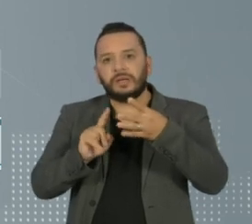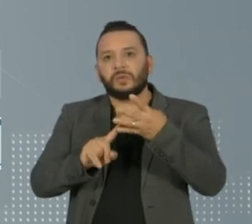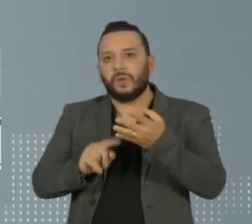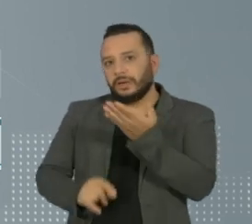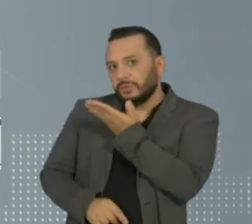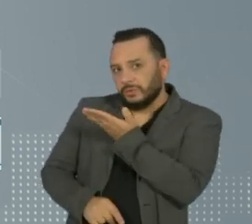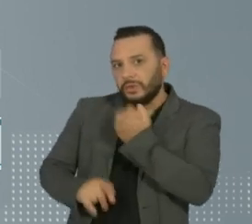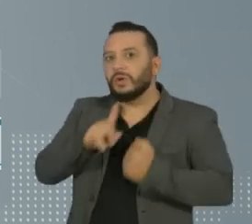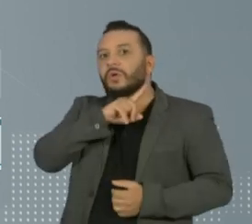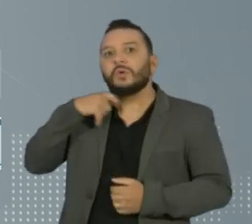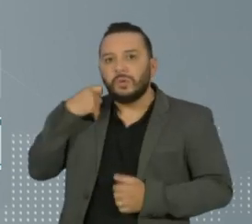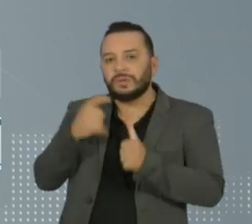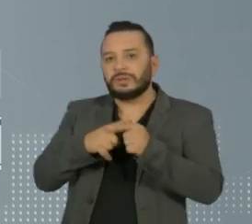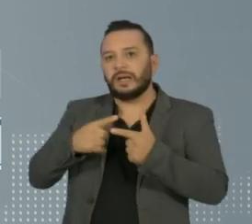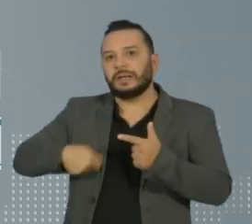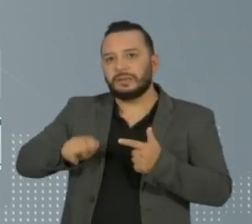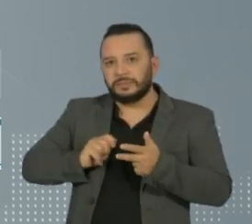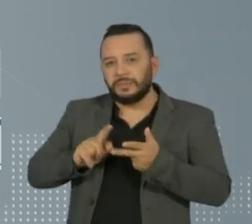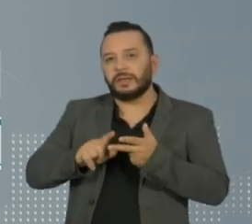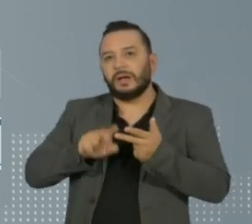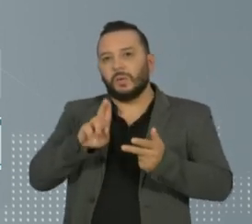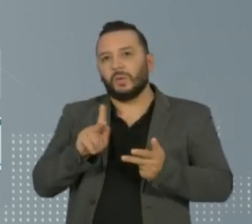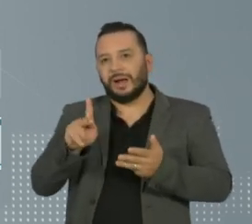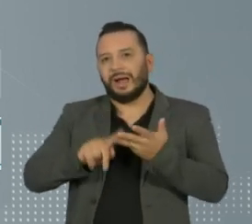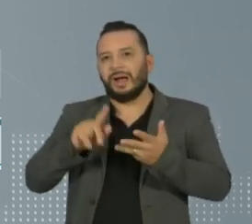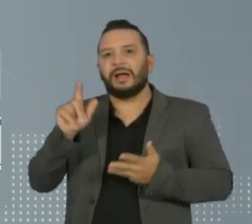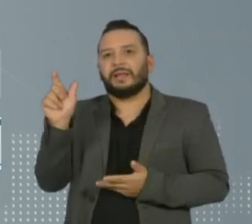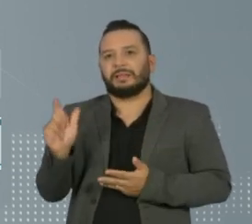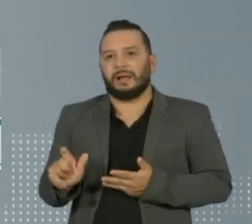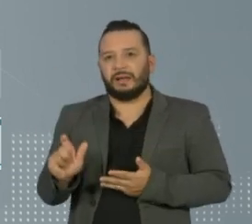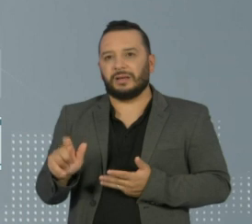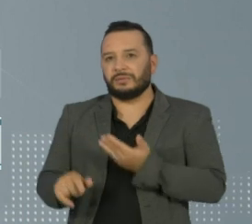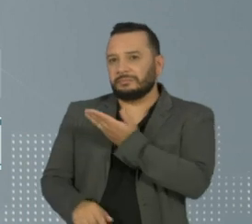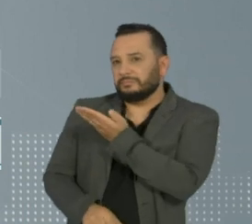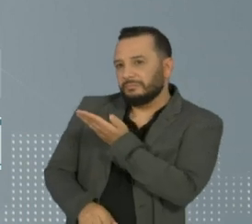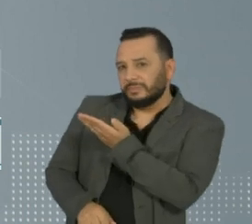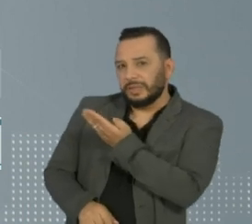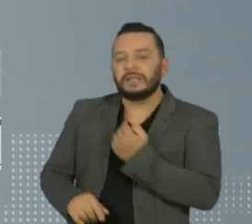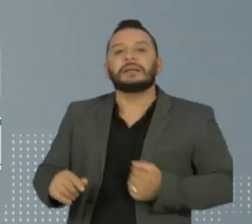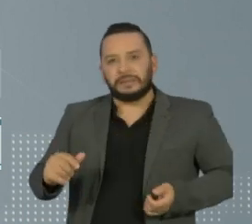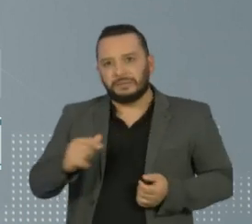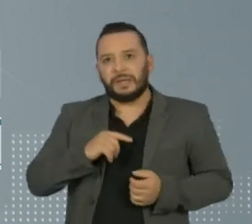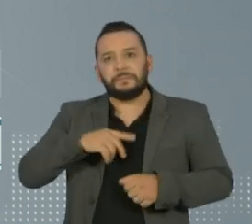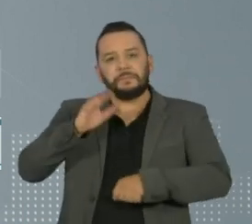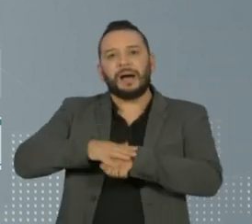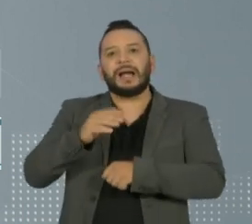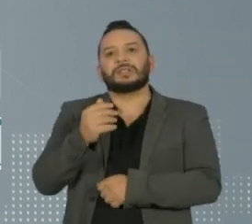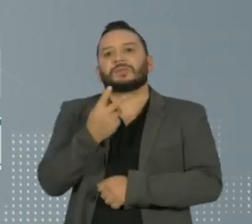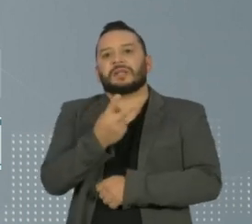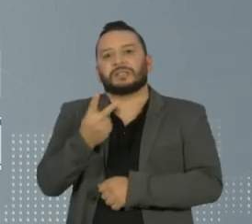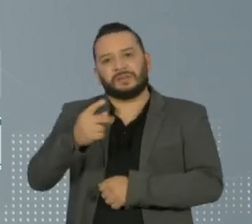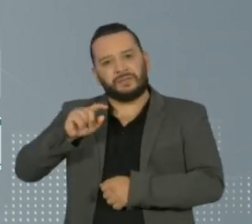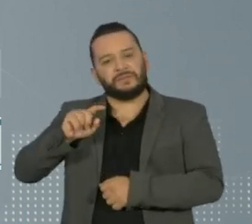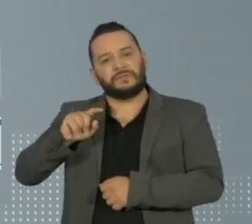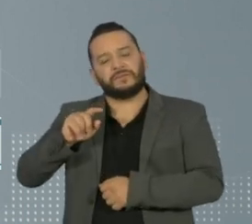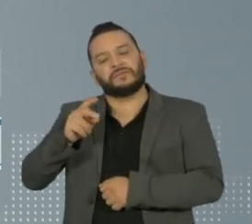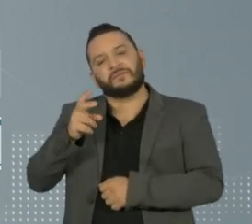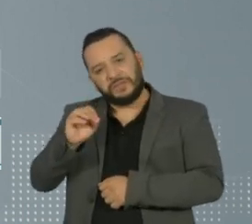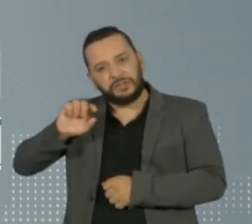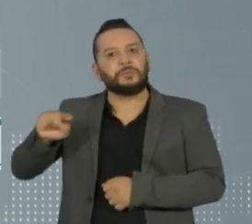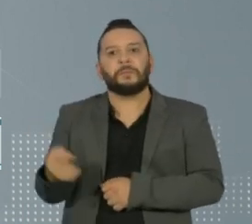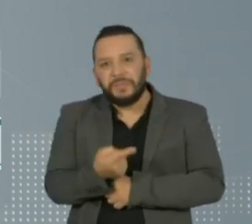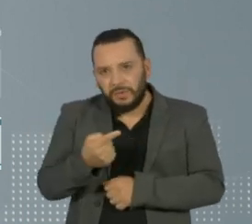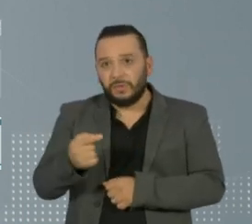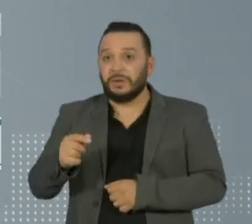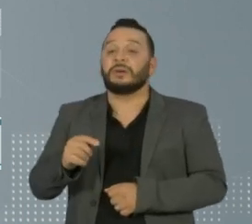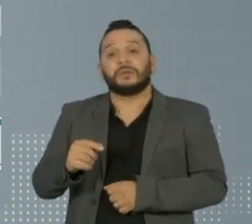tem Rússia, Espanha, Reino Unido e Itália. Todos com mais de 220.000 casos. A França